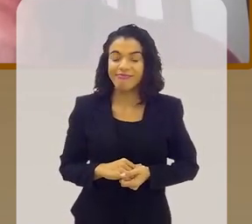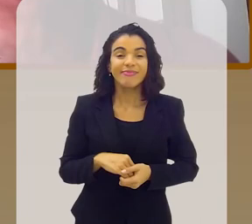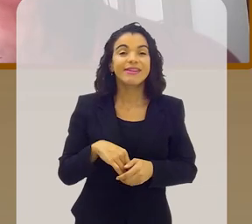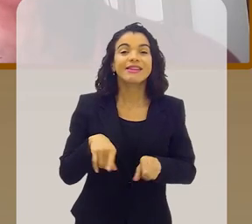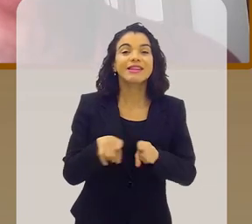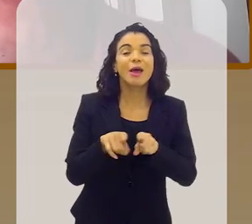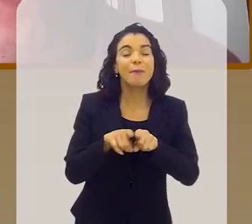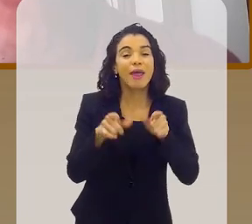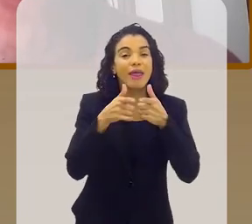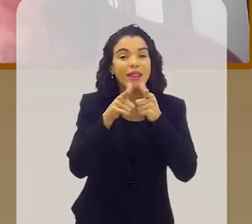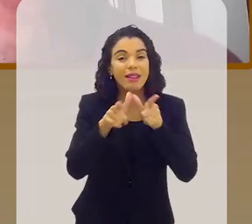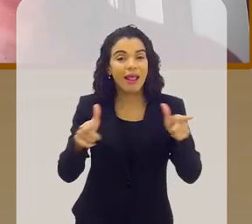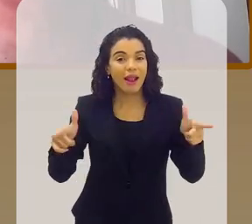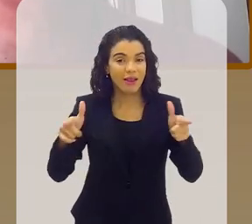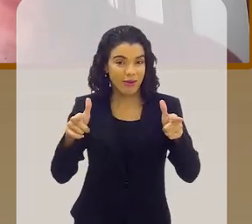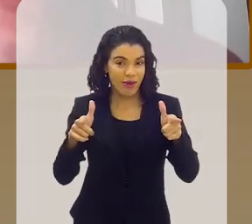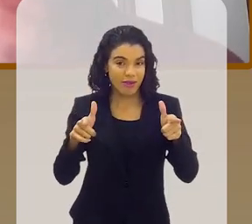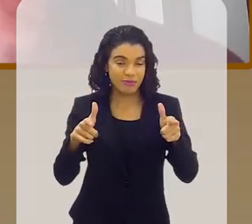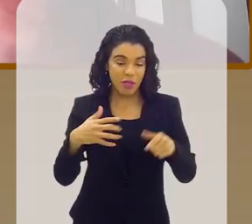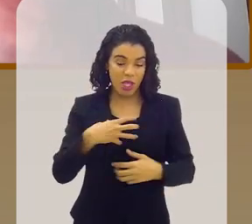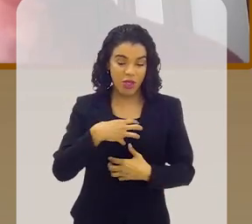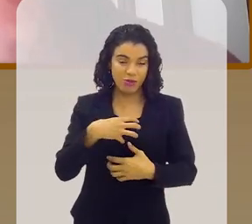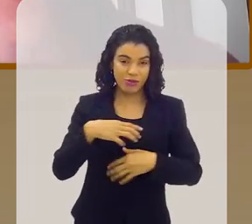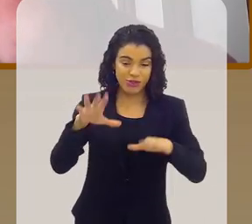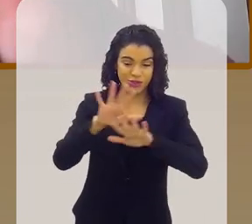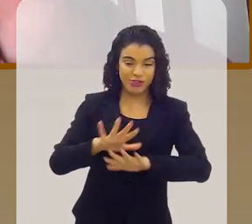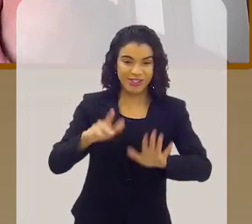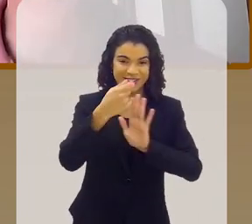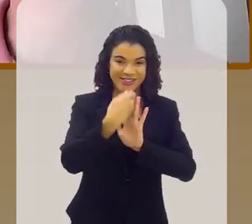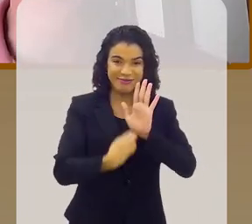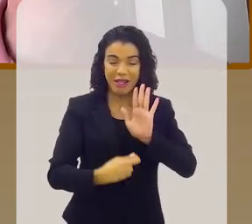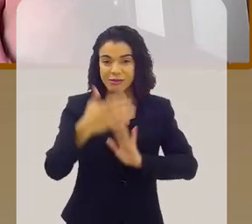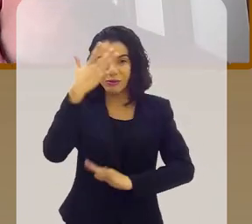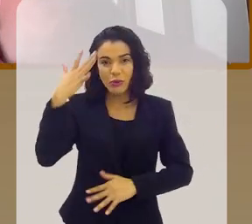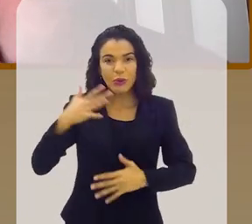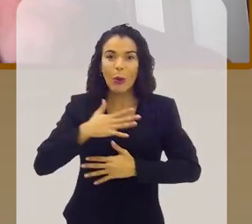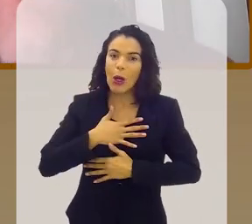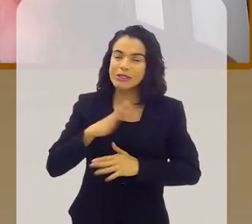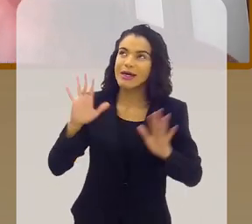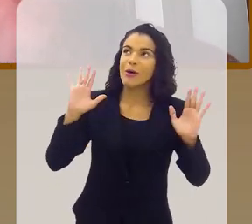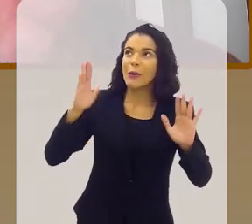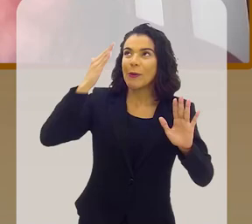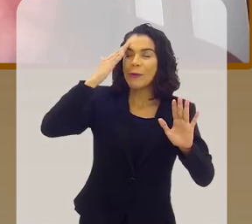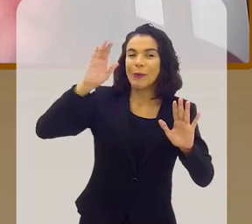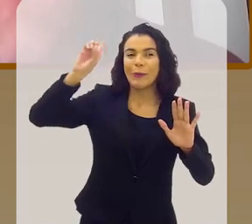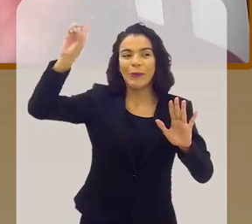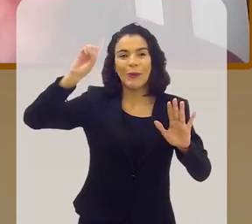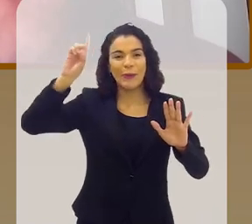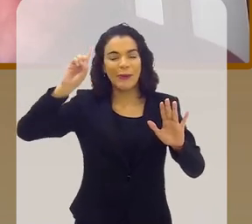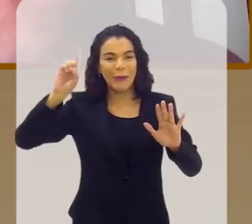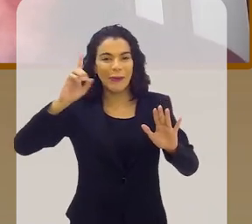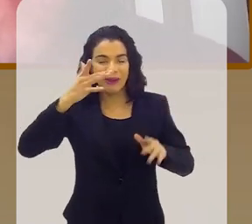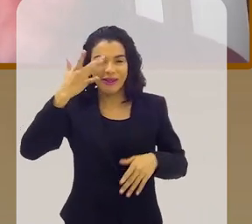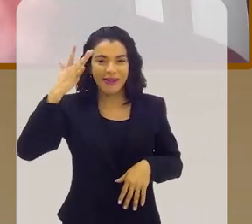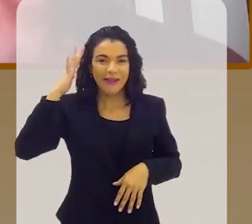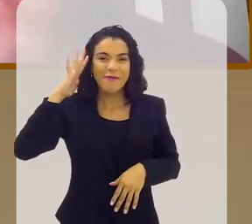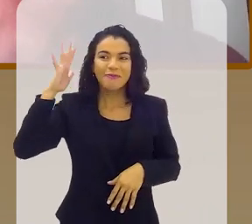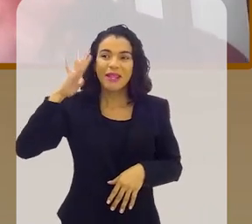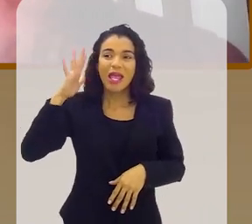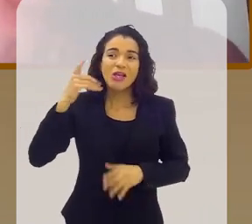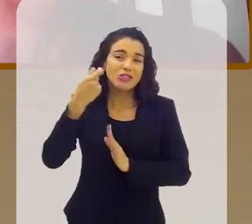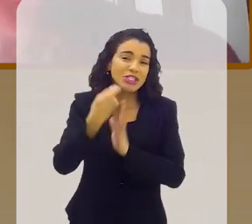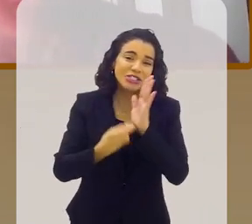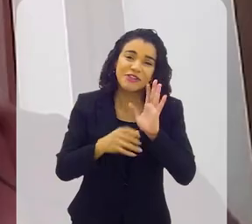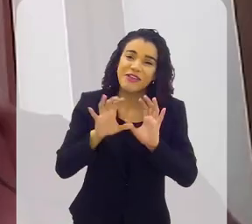E na linguagem também, né? O meu jeito de escrever, graças a Deus que as pessoas gostaram, porque senão eu estava frito. Eu tinha